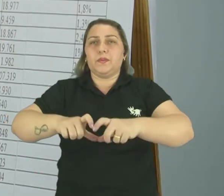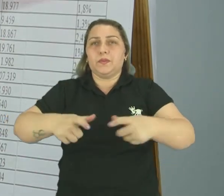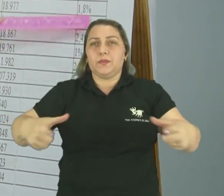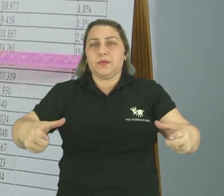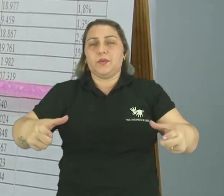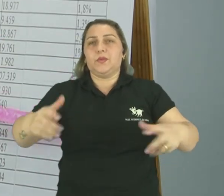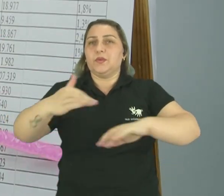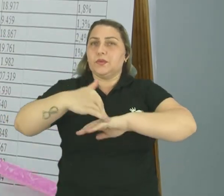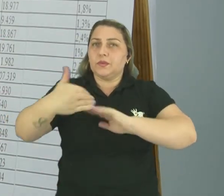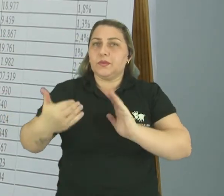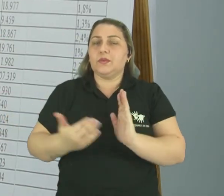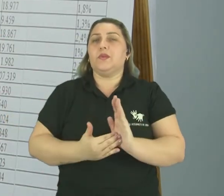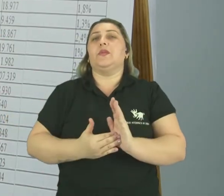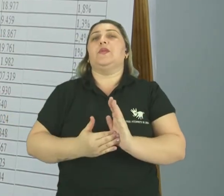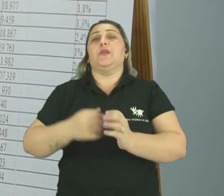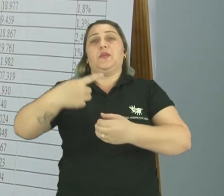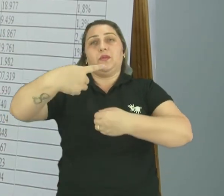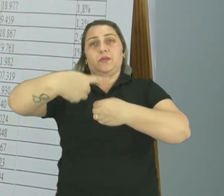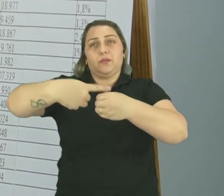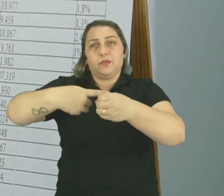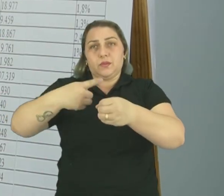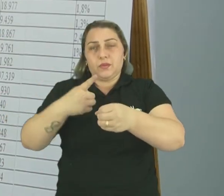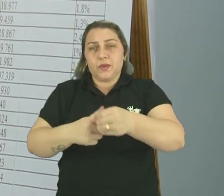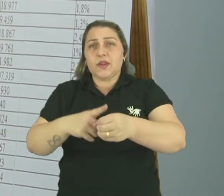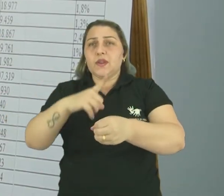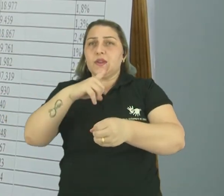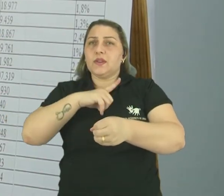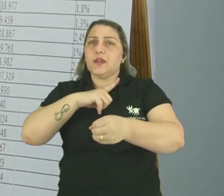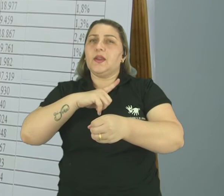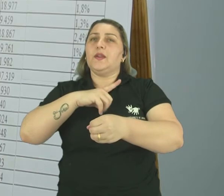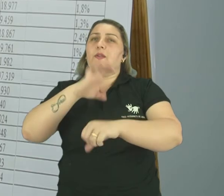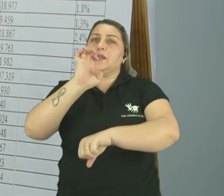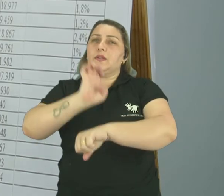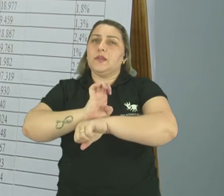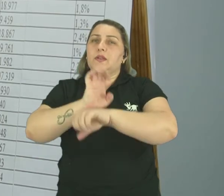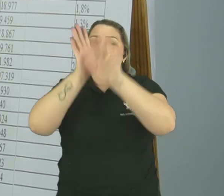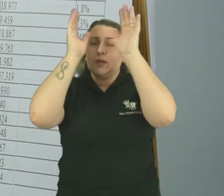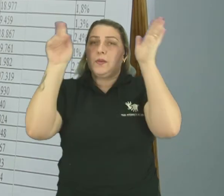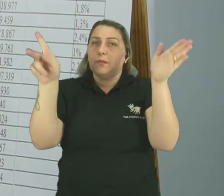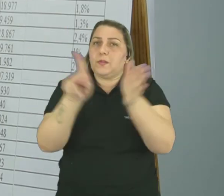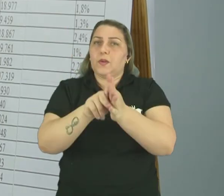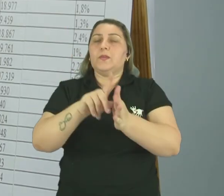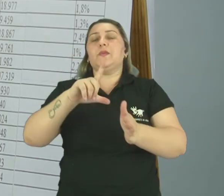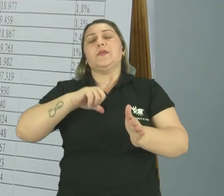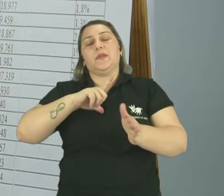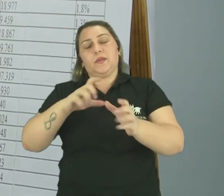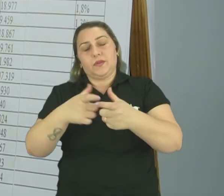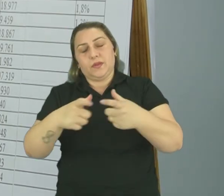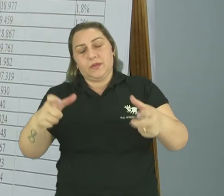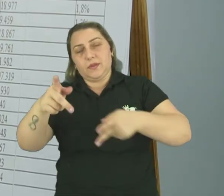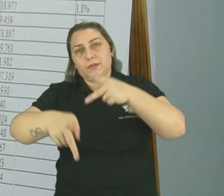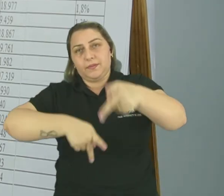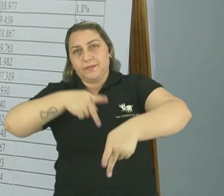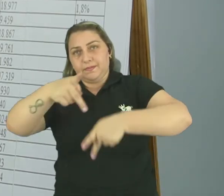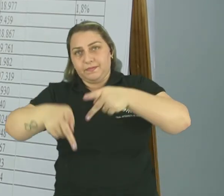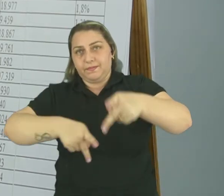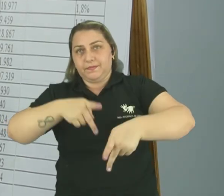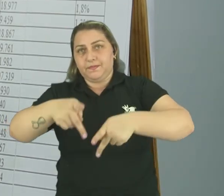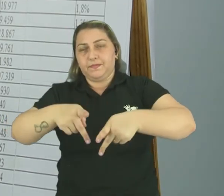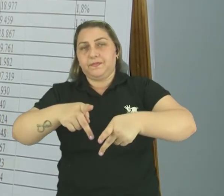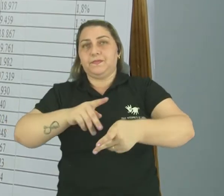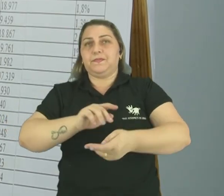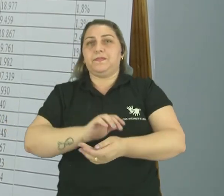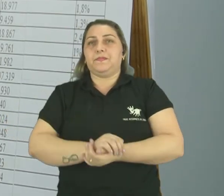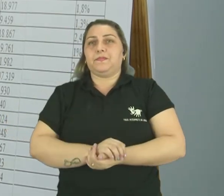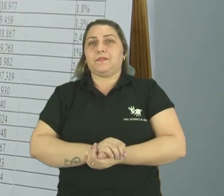Todos Os municípios Que compõem O estado do Acre Tiveram Um crescimento Populacional Considerável